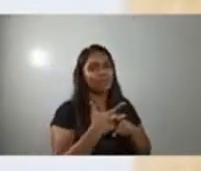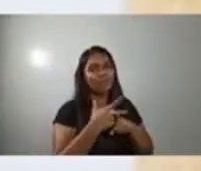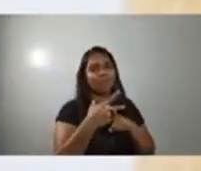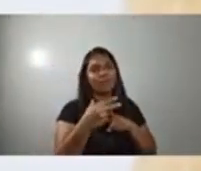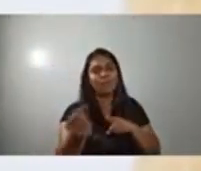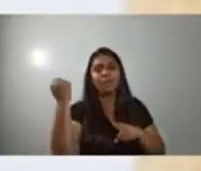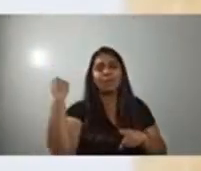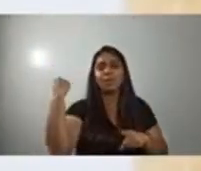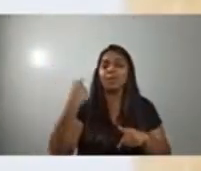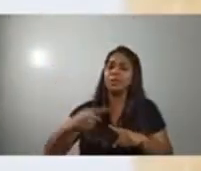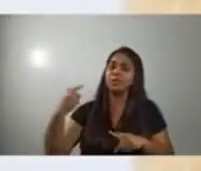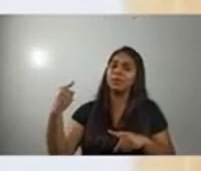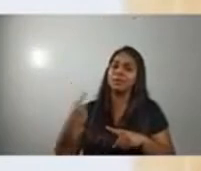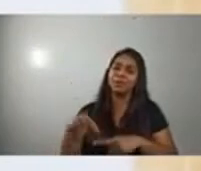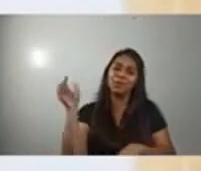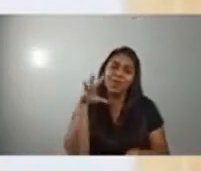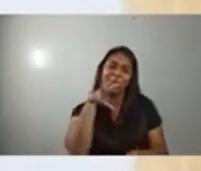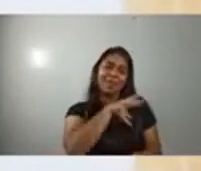amar